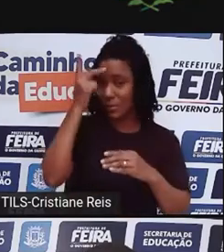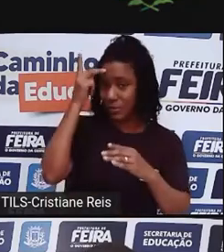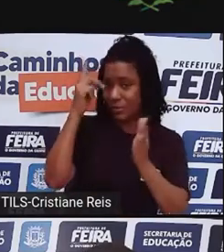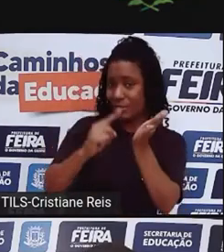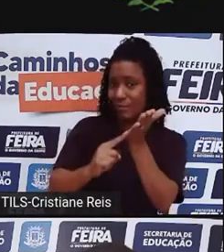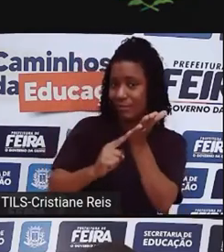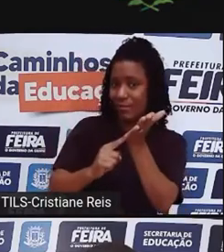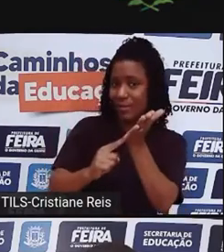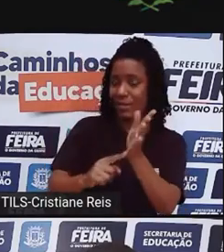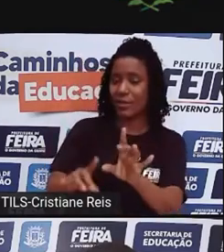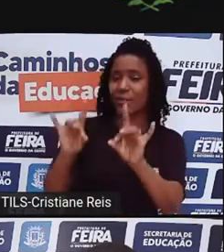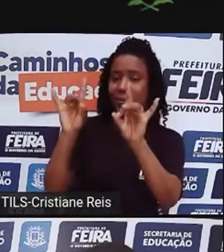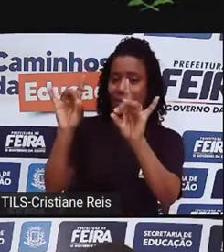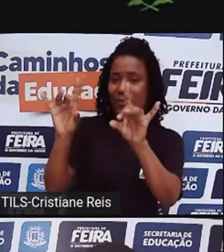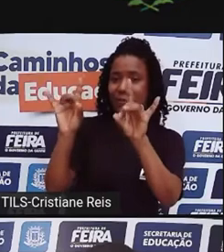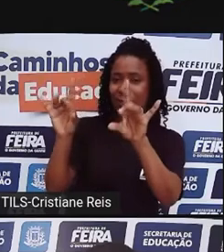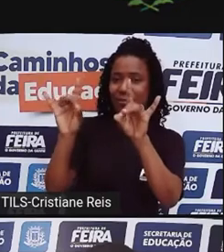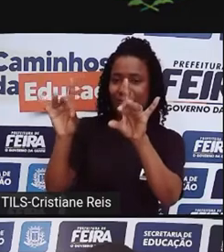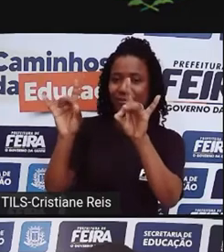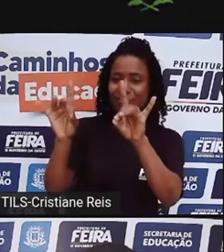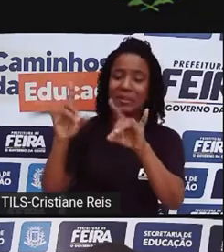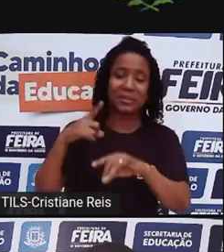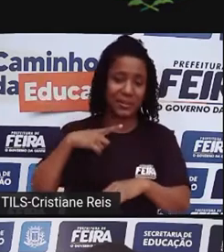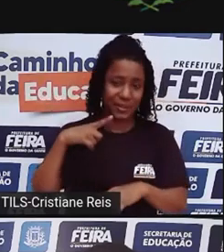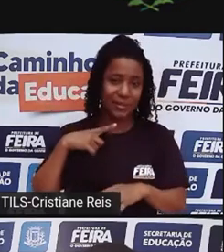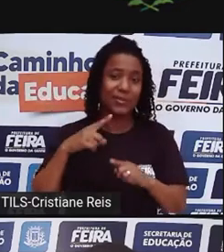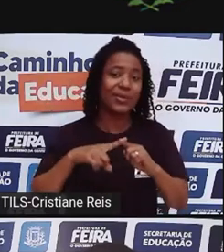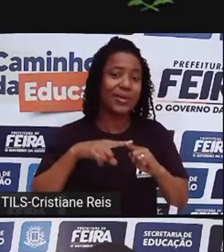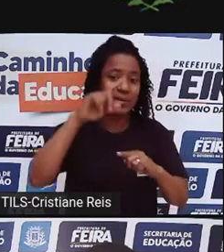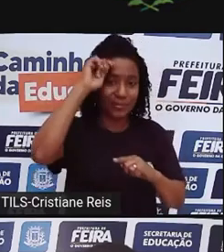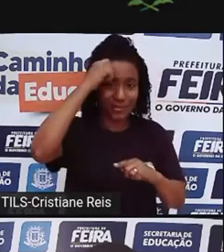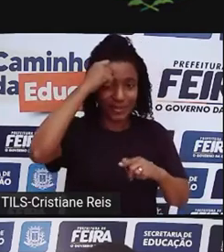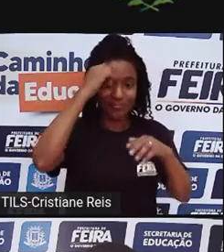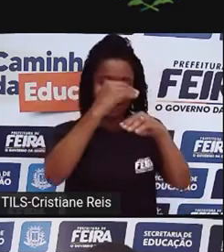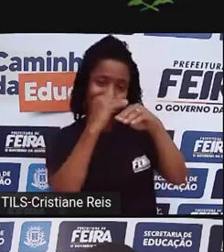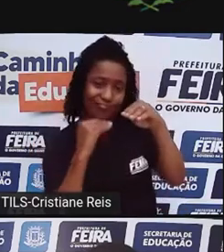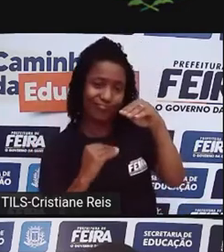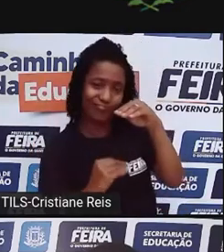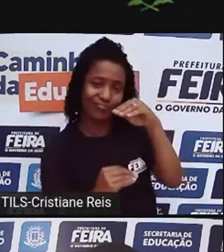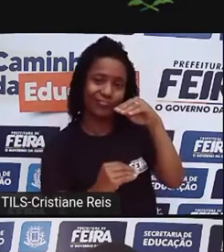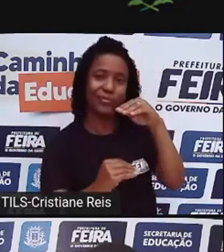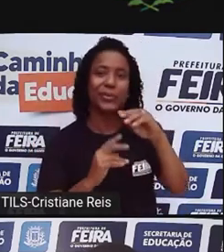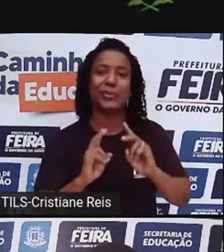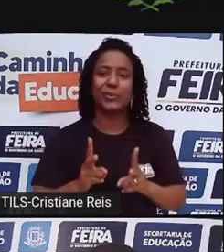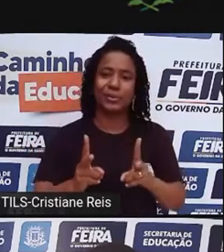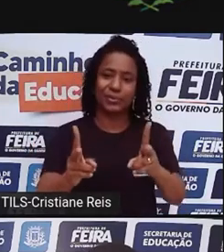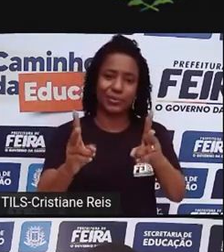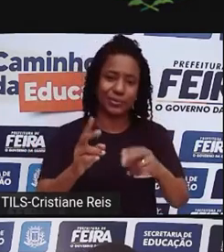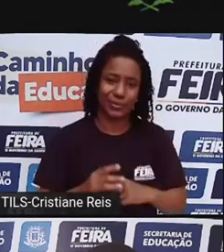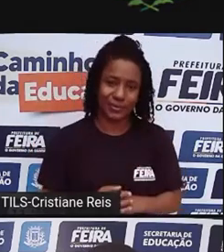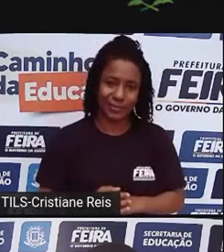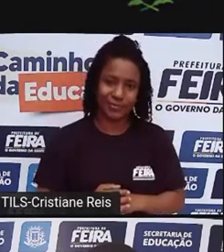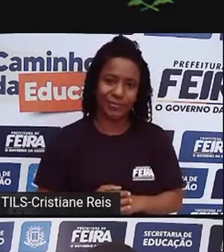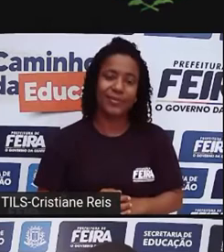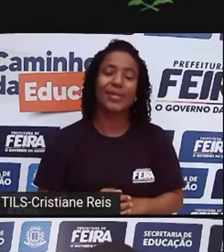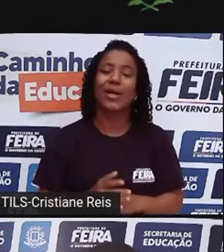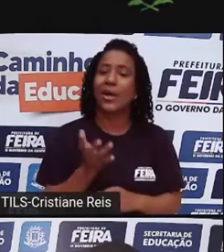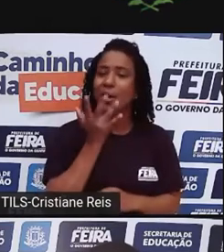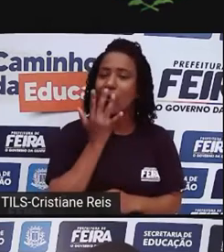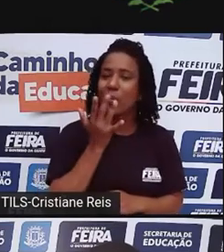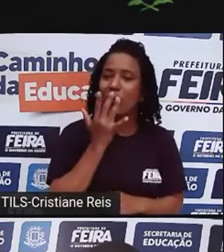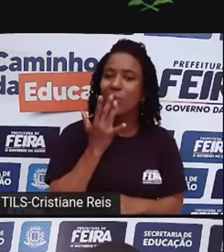brancas encontram no Brasil. Então, quando a gente pensa a cor da fome, a cor da